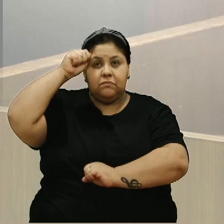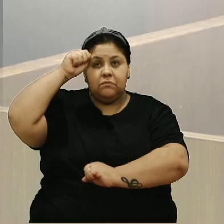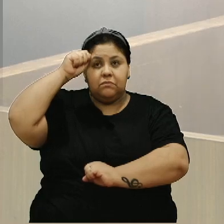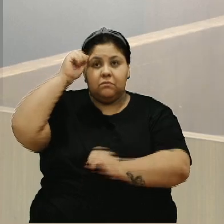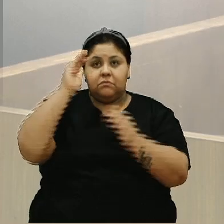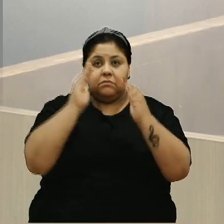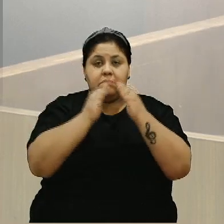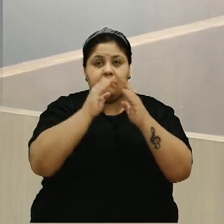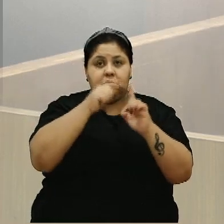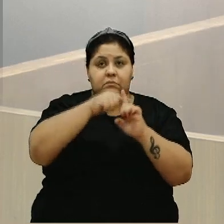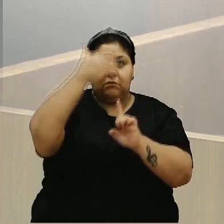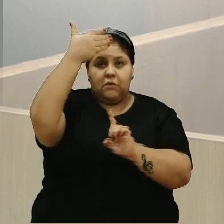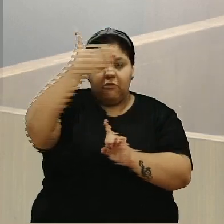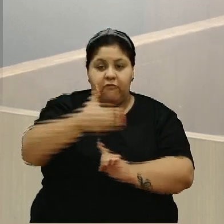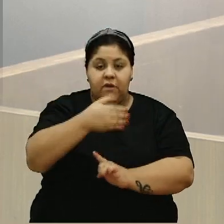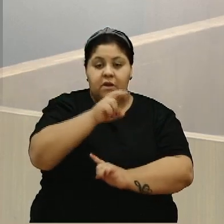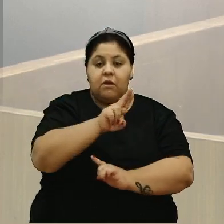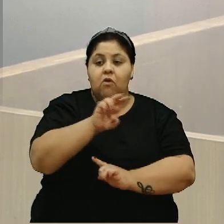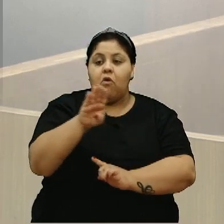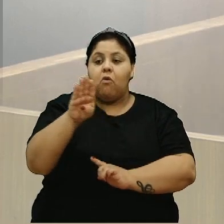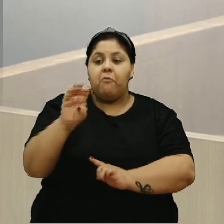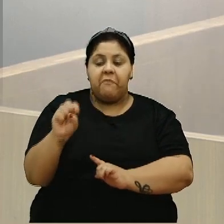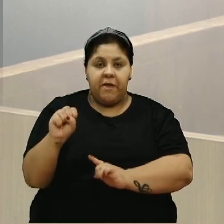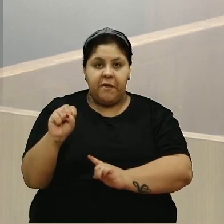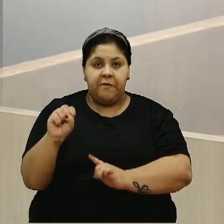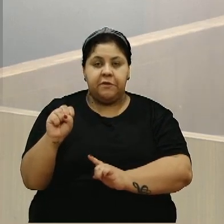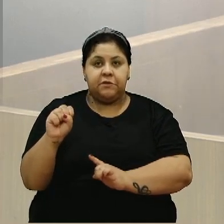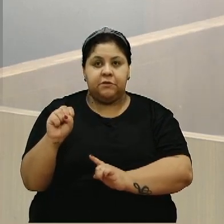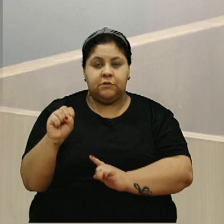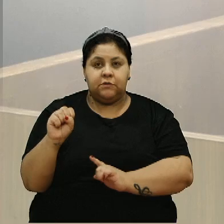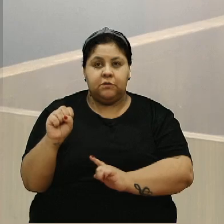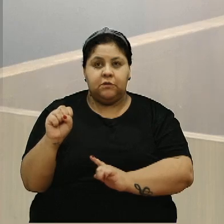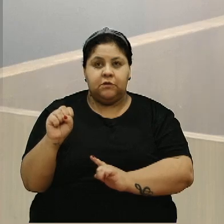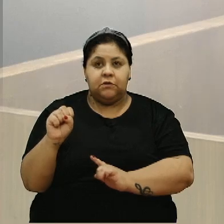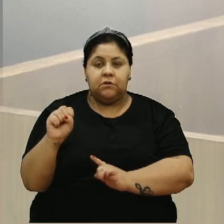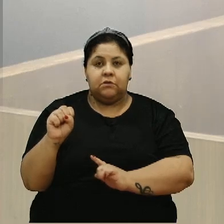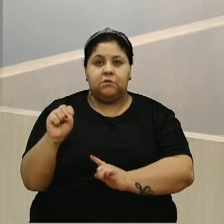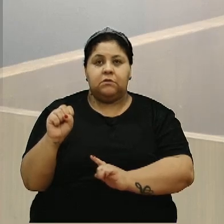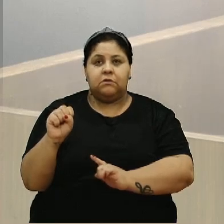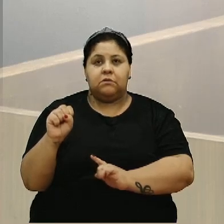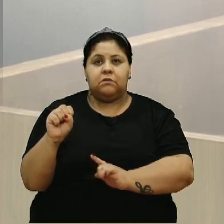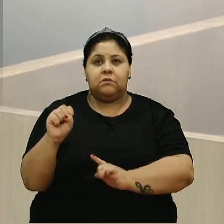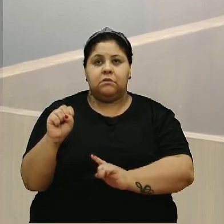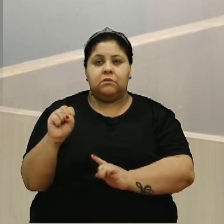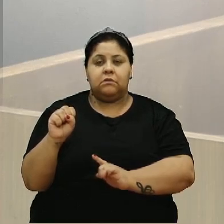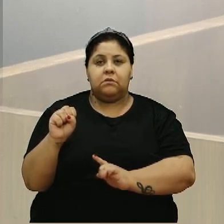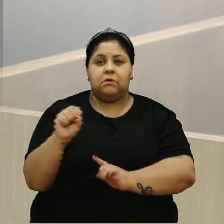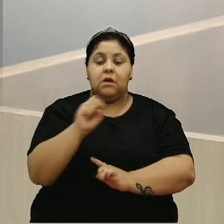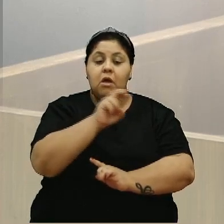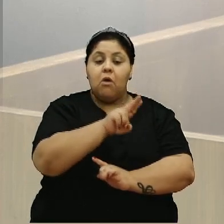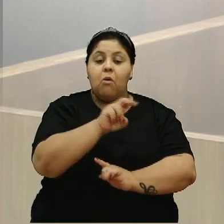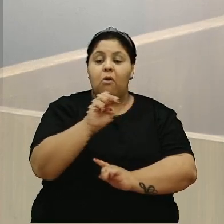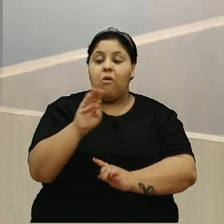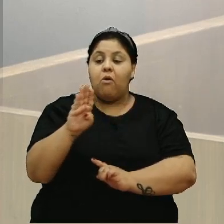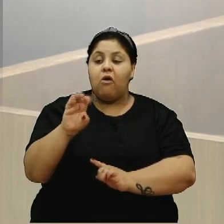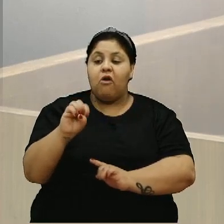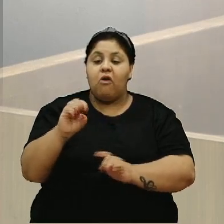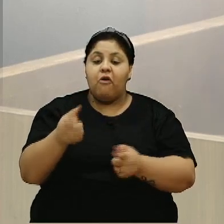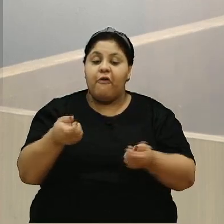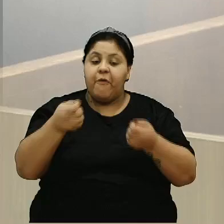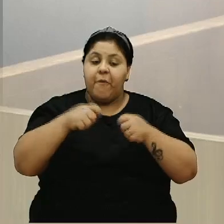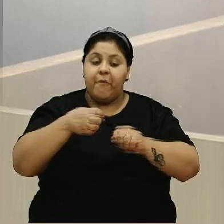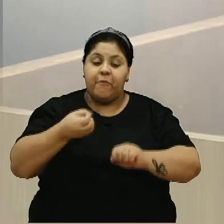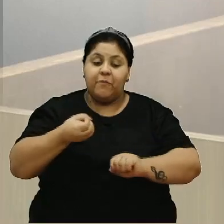igreja, na frente da UBS do Centenário. De que a UBS precisava de um